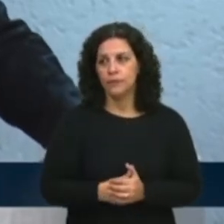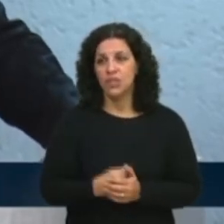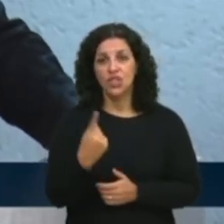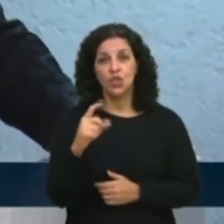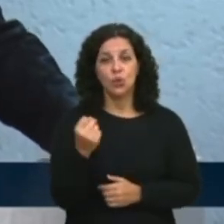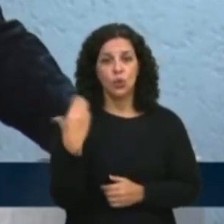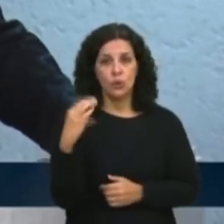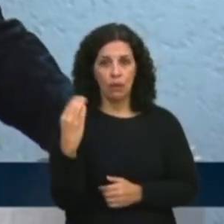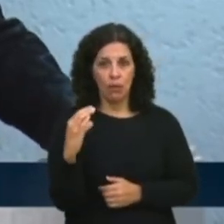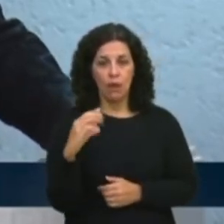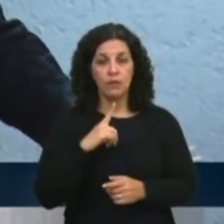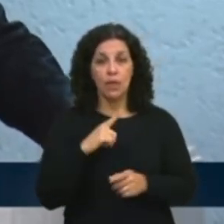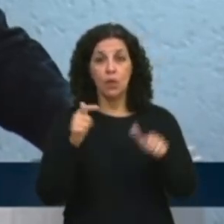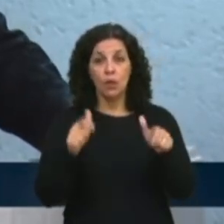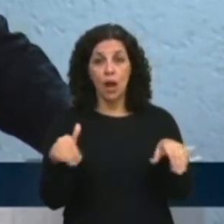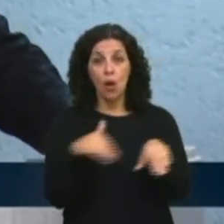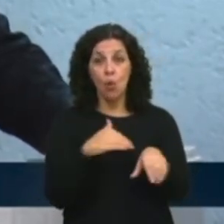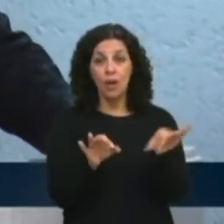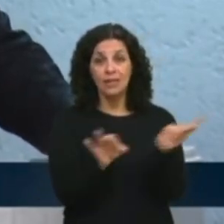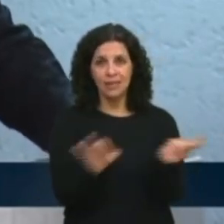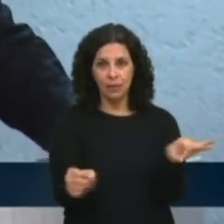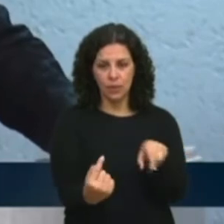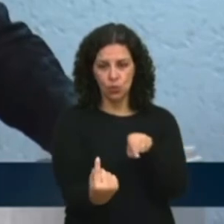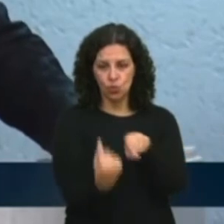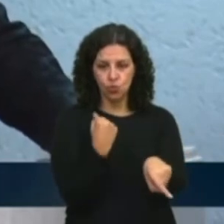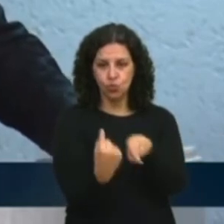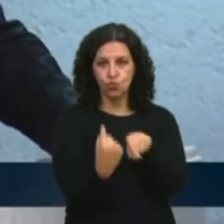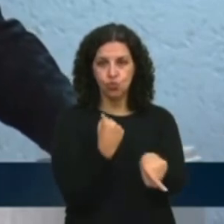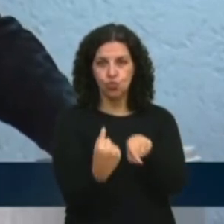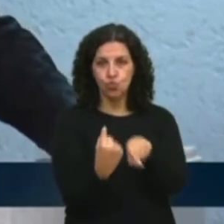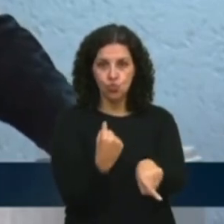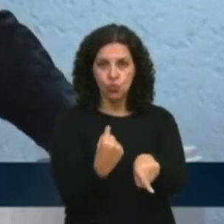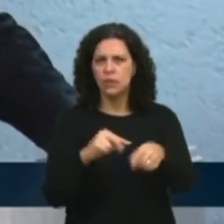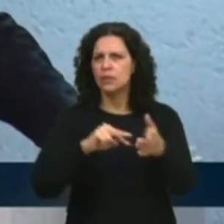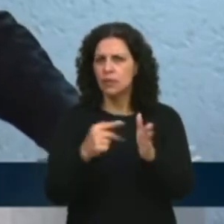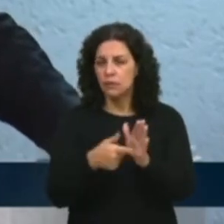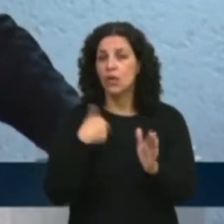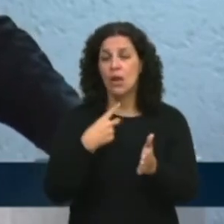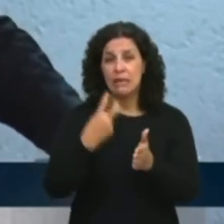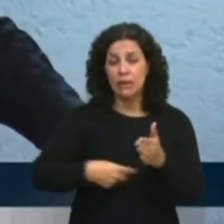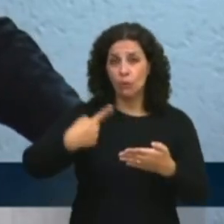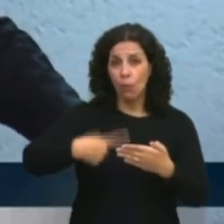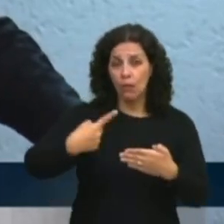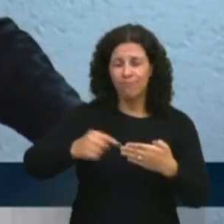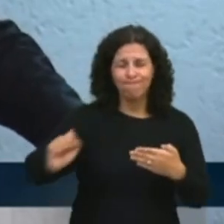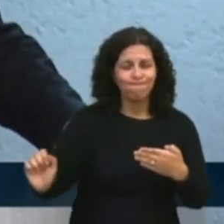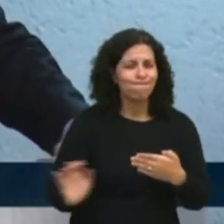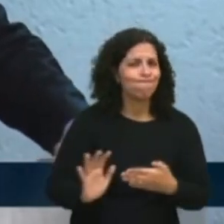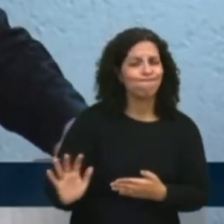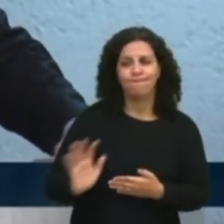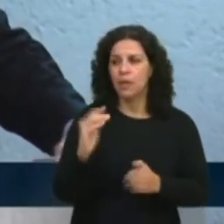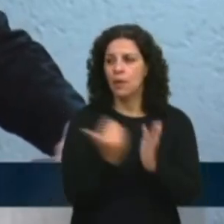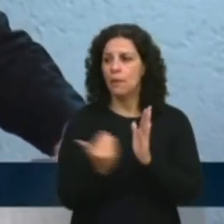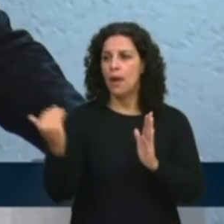18 centavos da pista simples. Ou seja, nós teremos tarifas de pedágio com preço